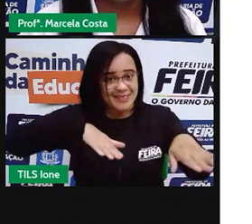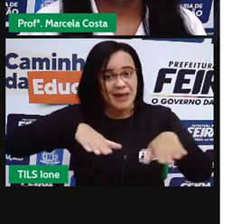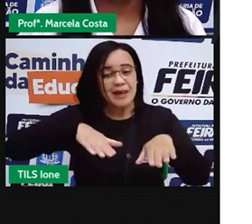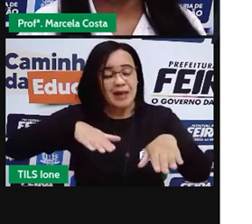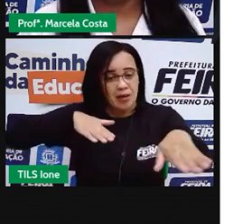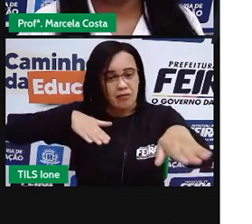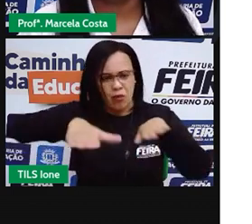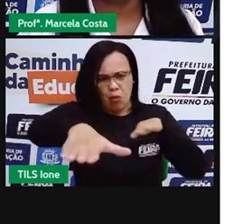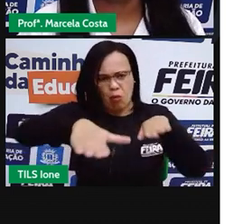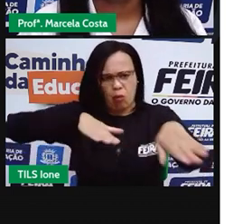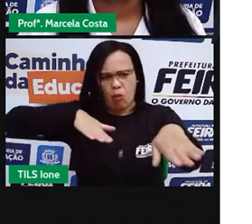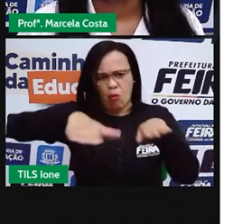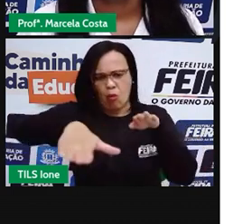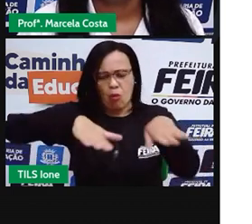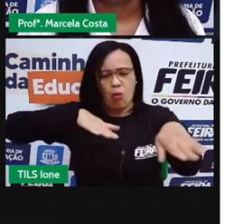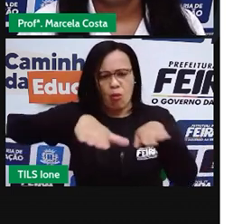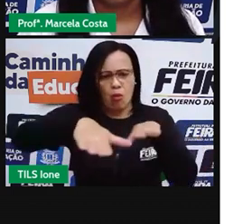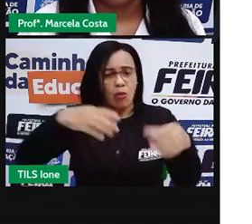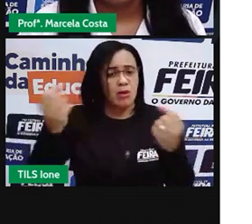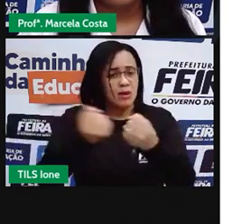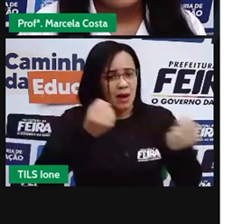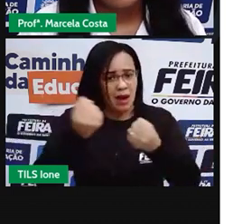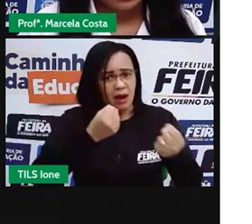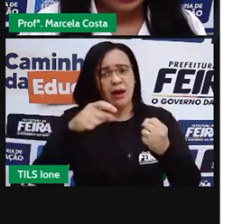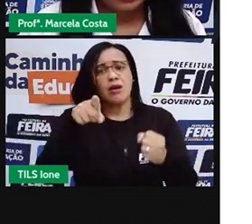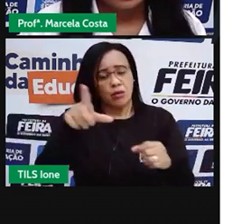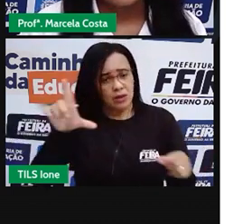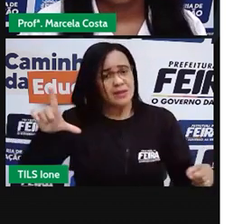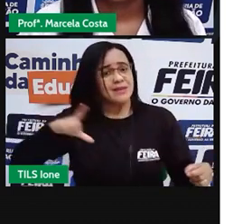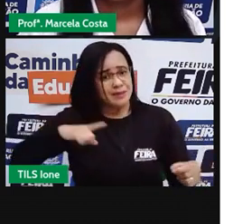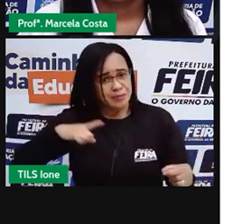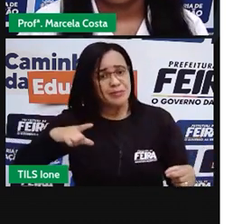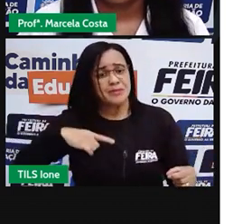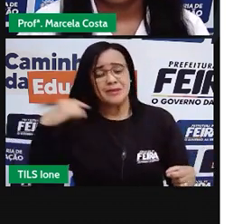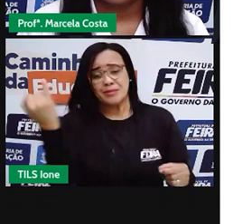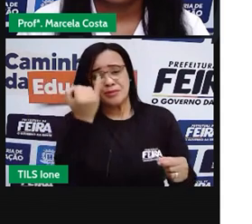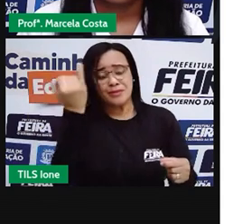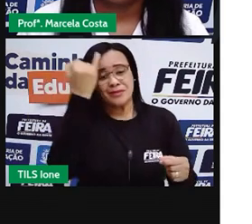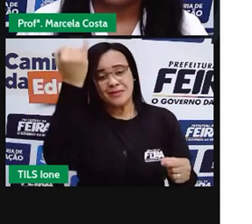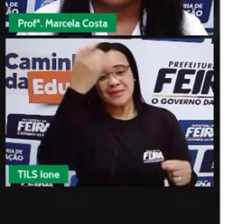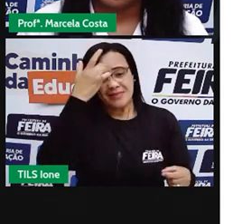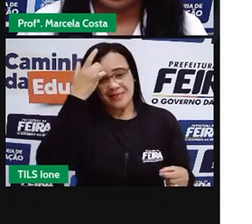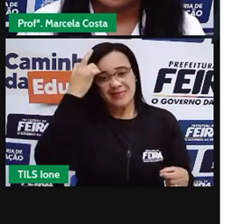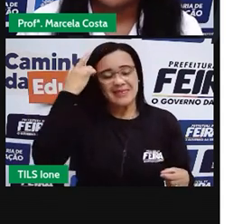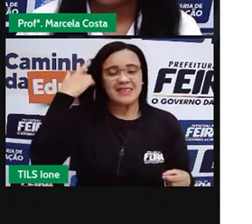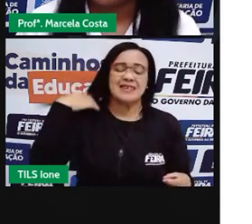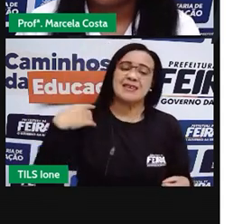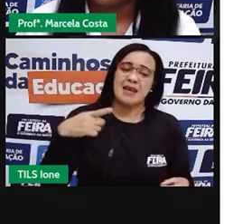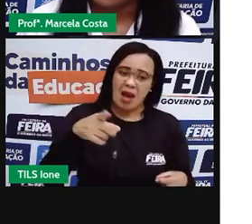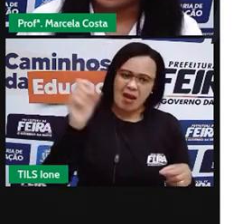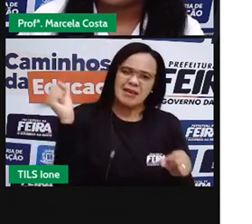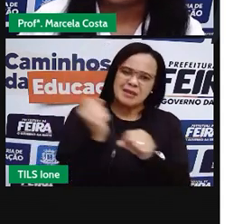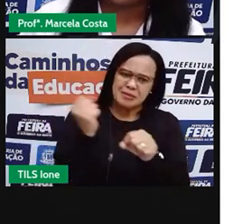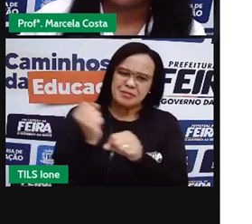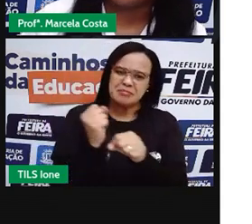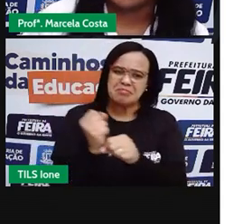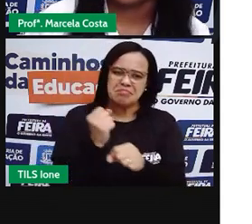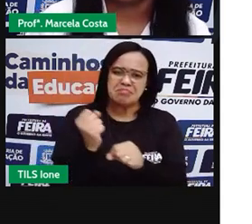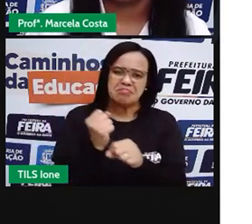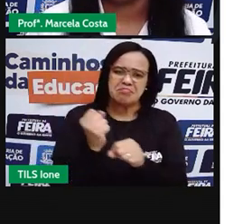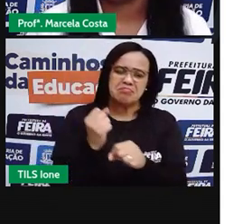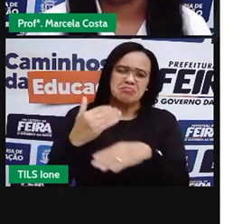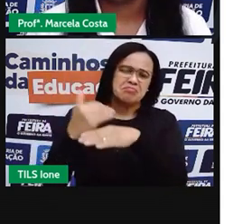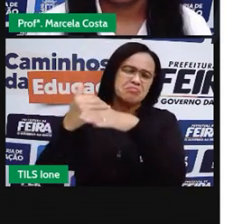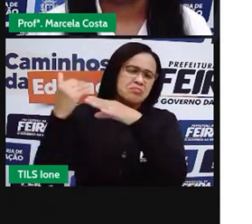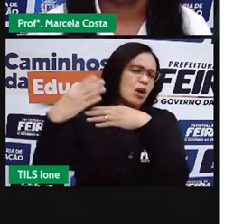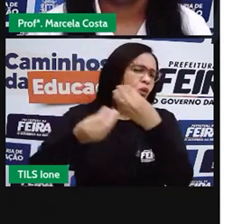foram sendo criadas outras Avenidas. Ainda essas mais antigas, como a gente vai